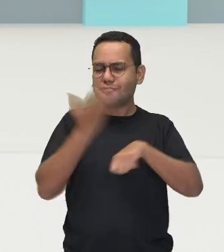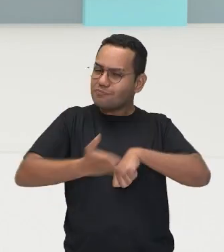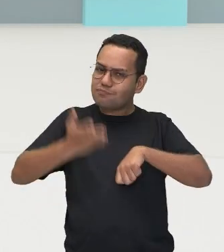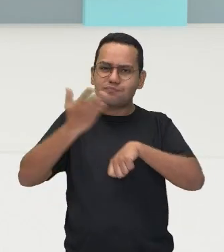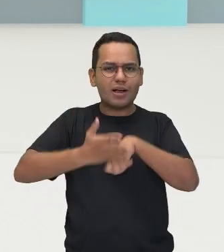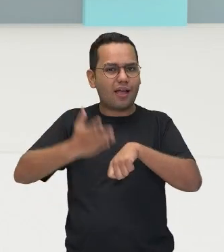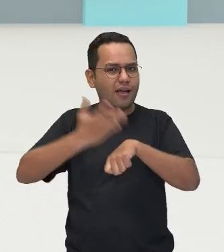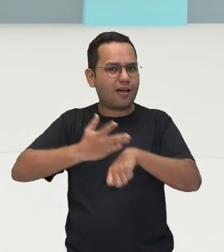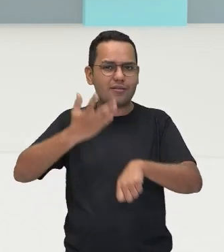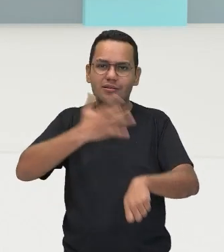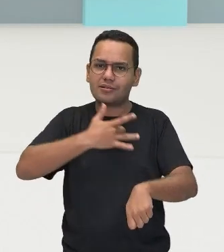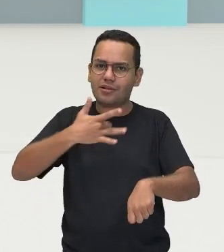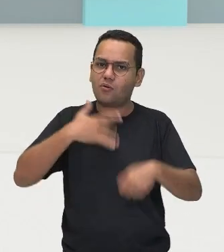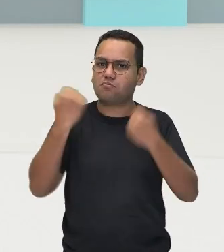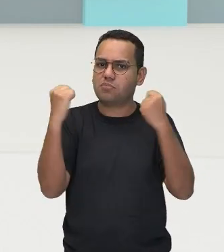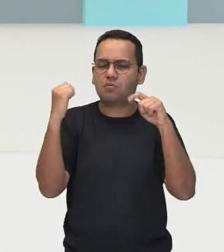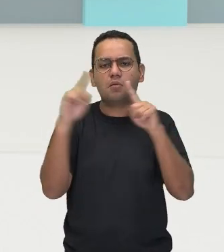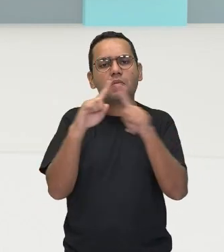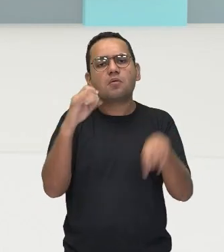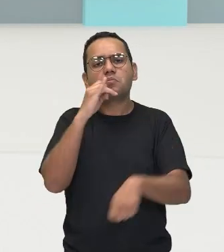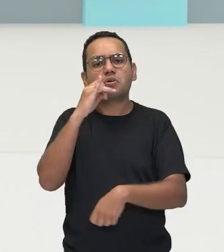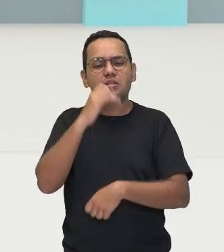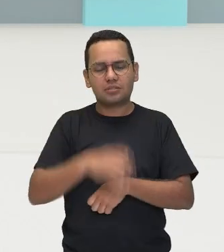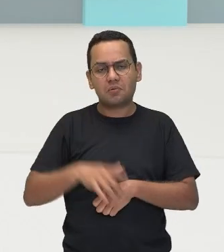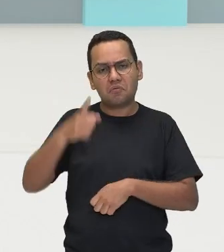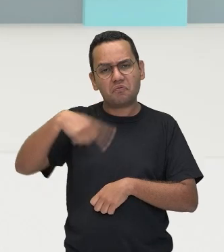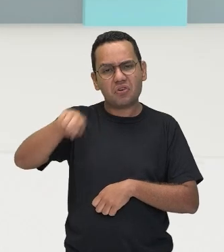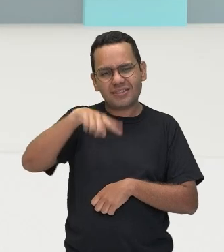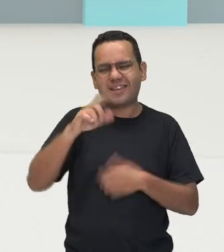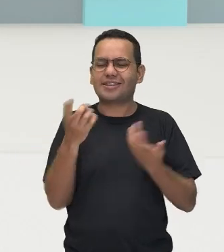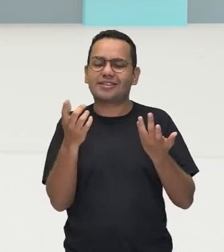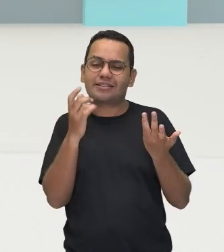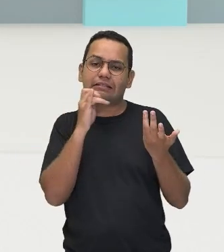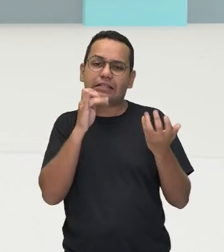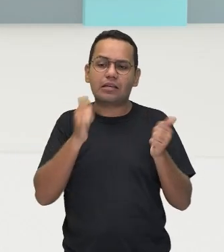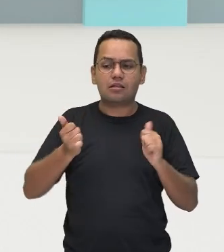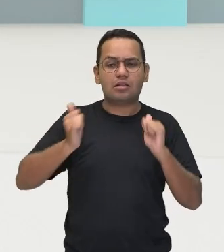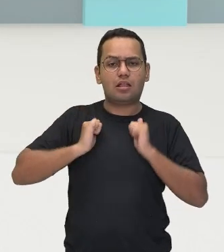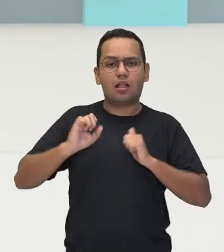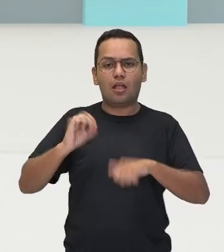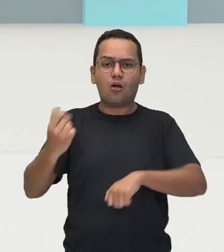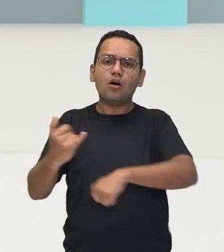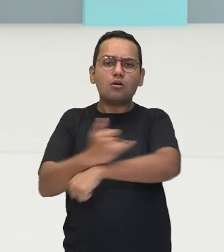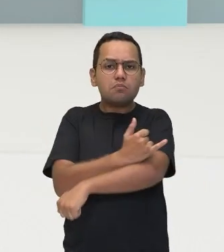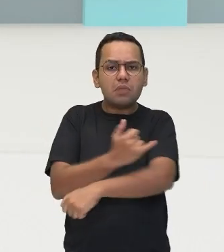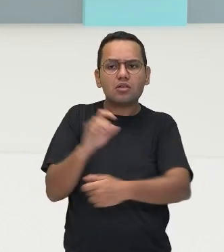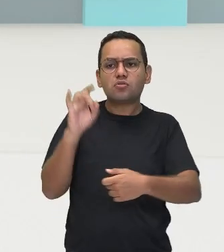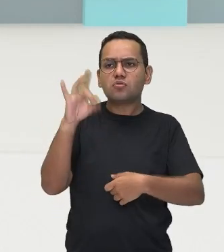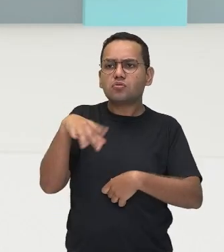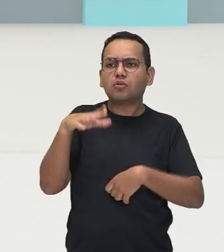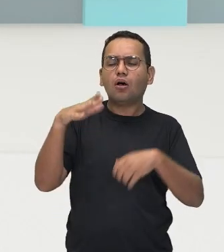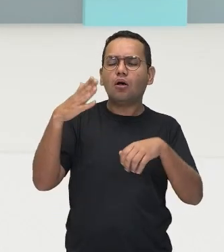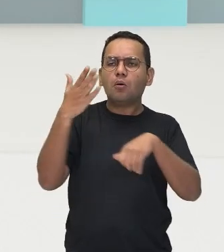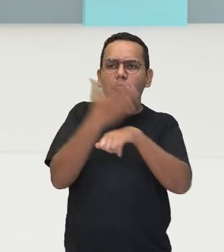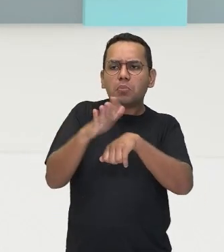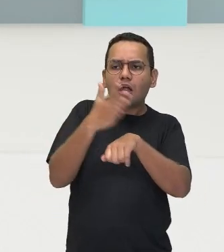só do domingo, para quem é uma pessoa sedentária, é obesa, então piorou, né?